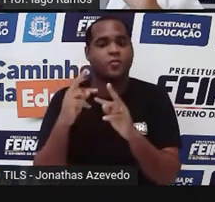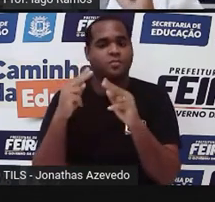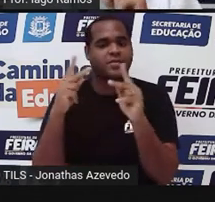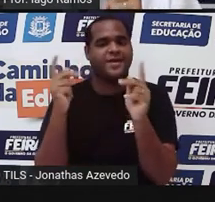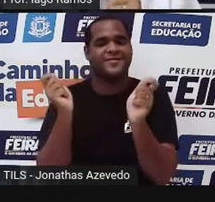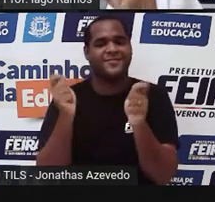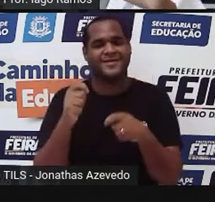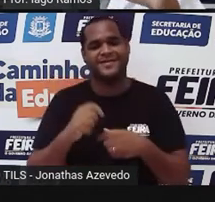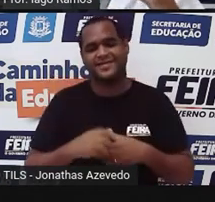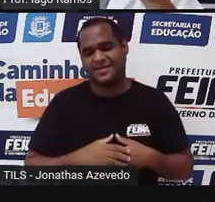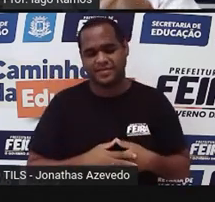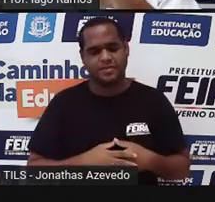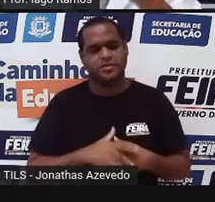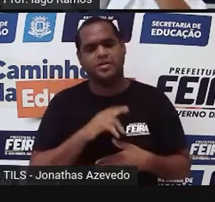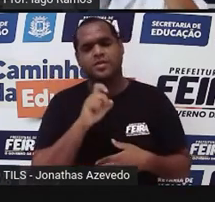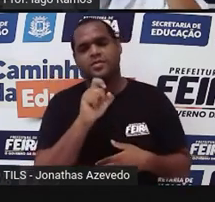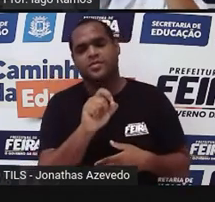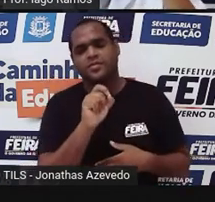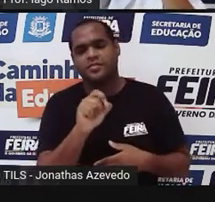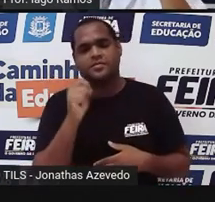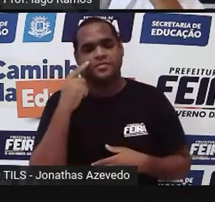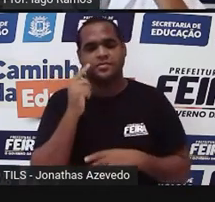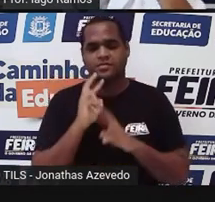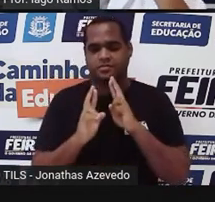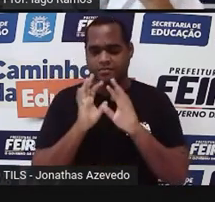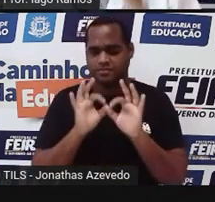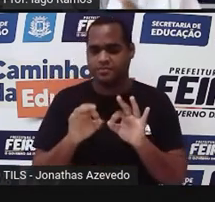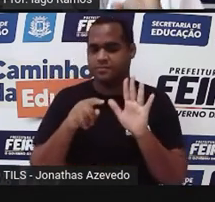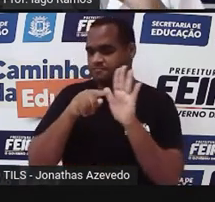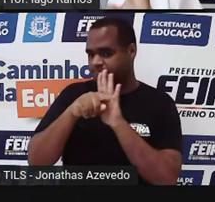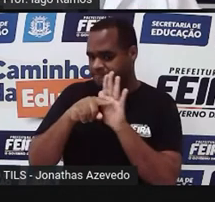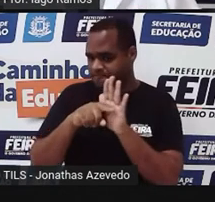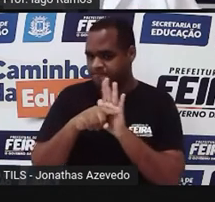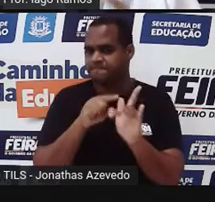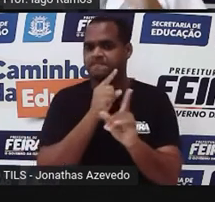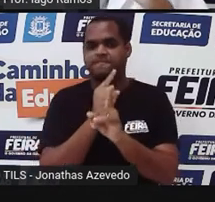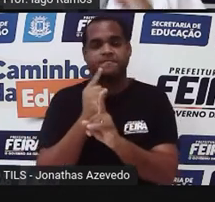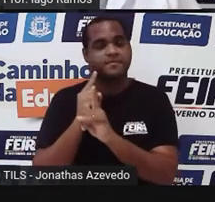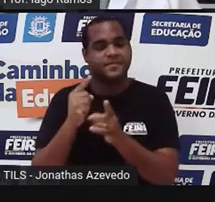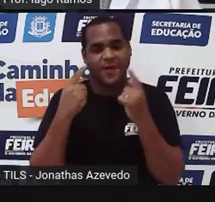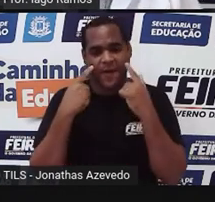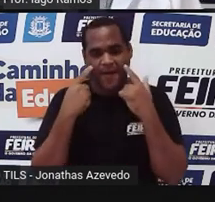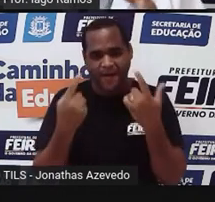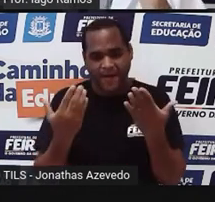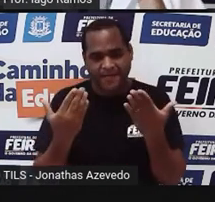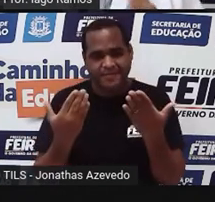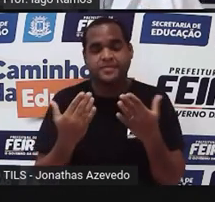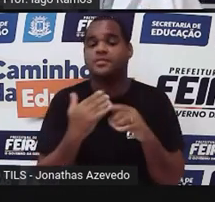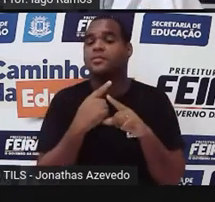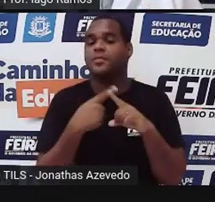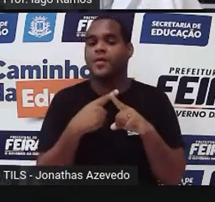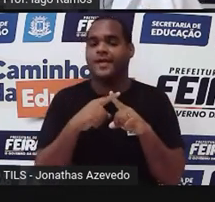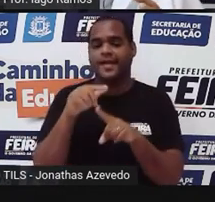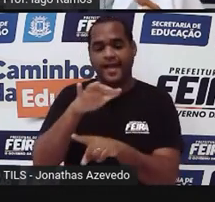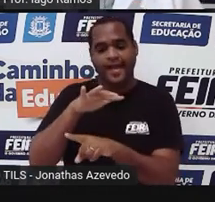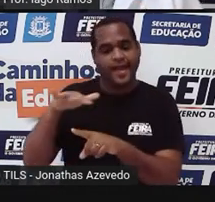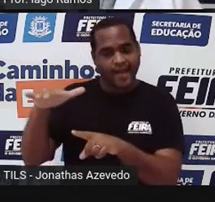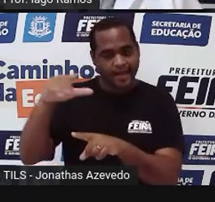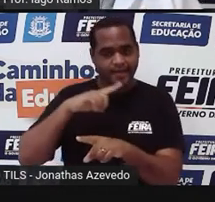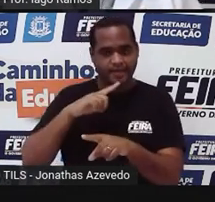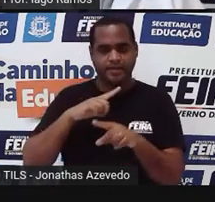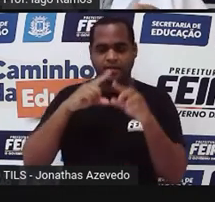Olha o porquê. Chegamos aqui no resultado da investigação. Olha o porquê que a área do losango é